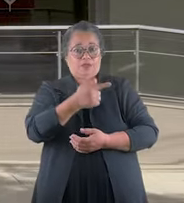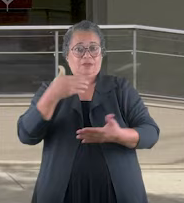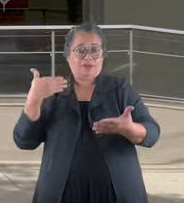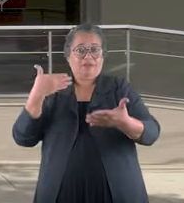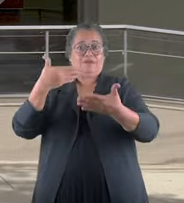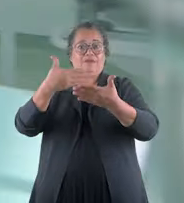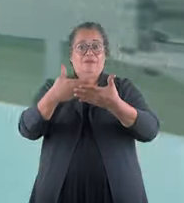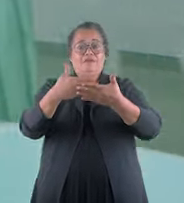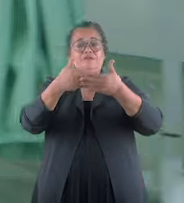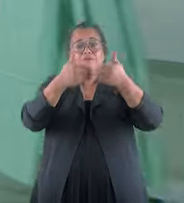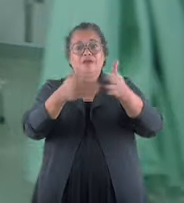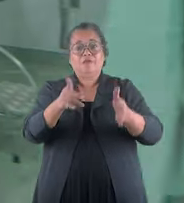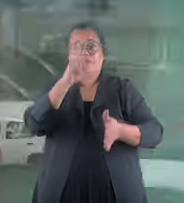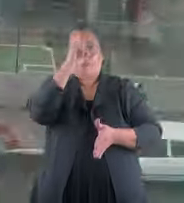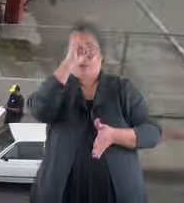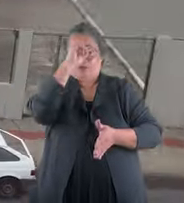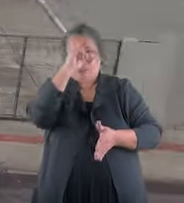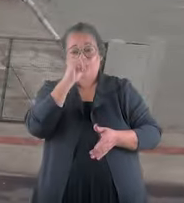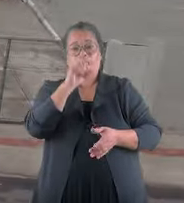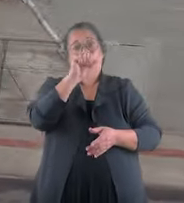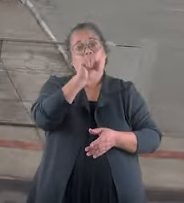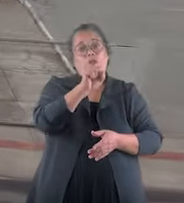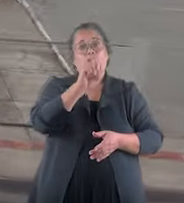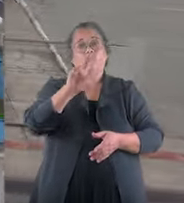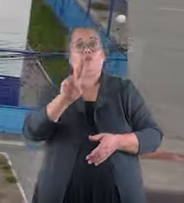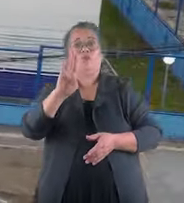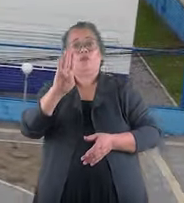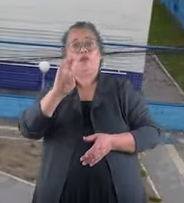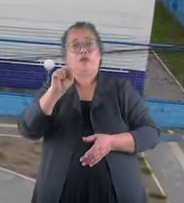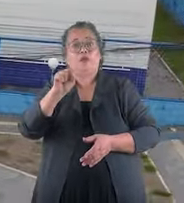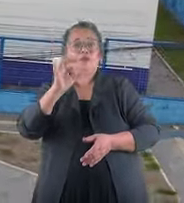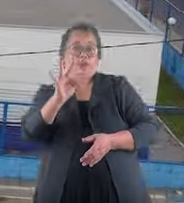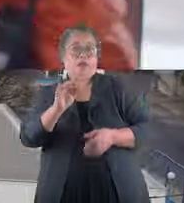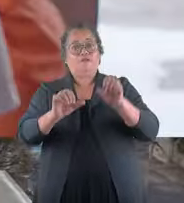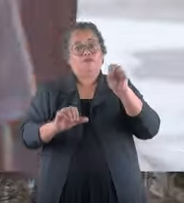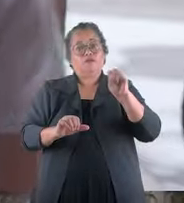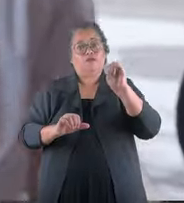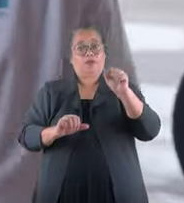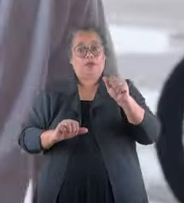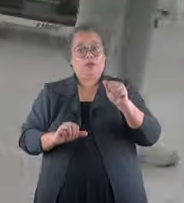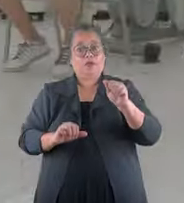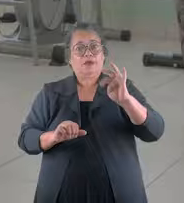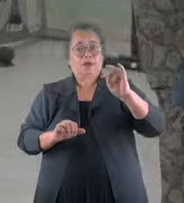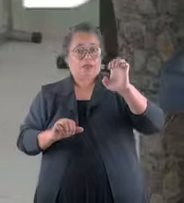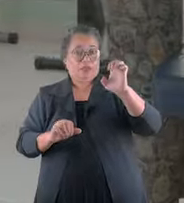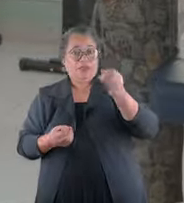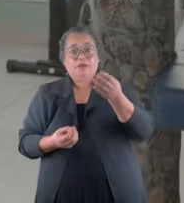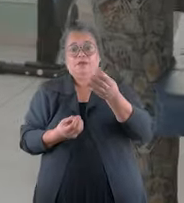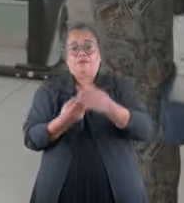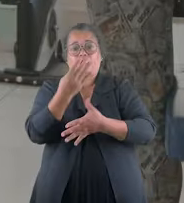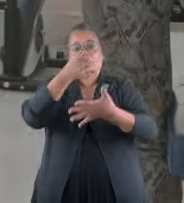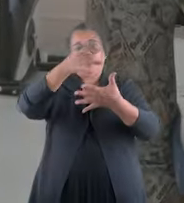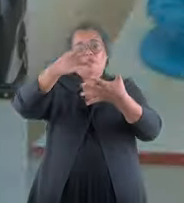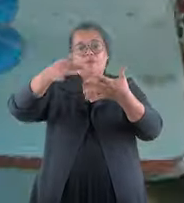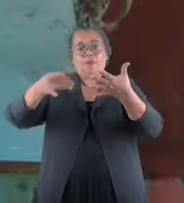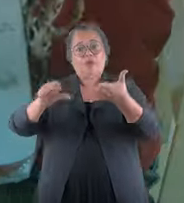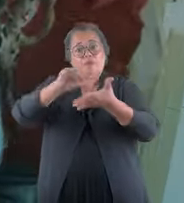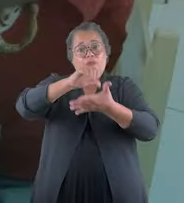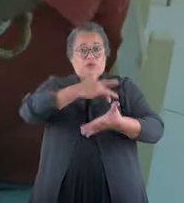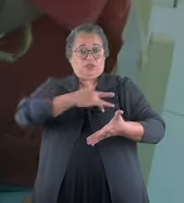para cá, abrimos um hospital inteiro. Oito BSFs, o SEAT e criamos vários centros de saúde